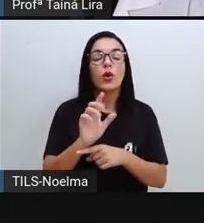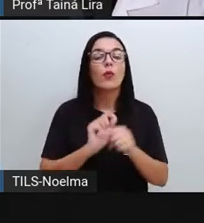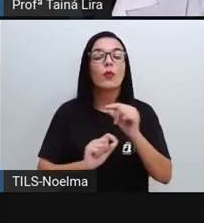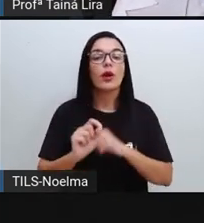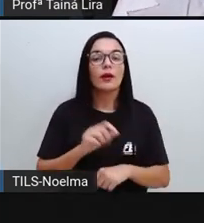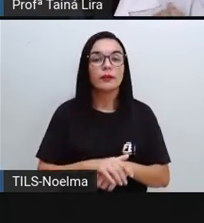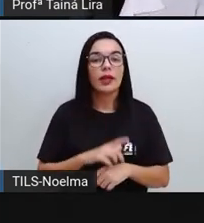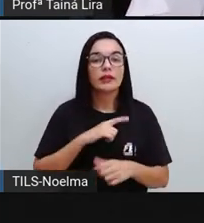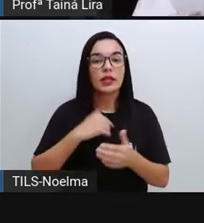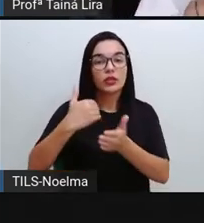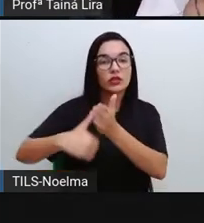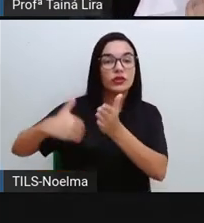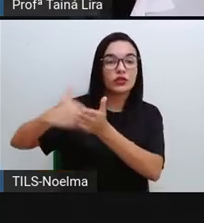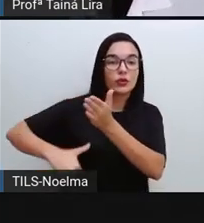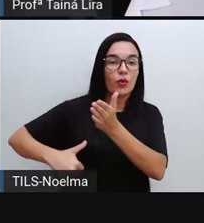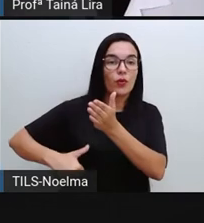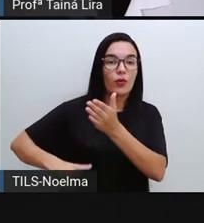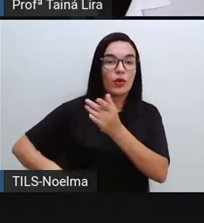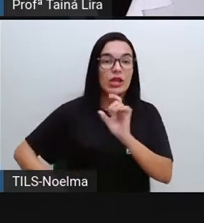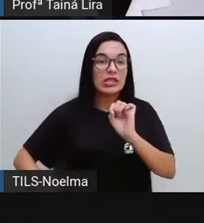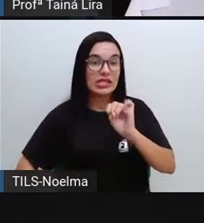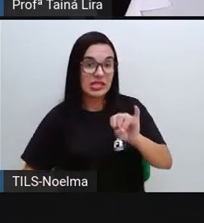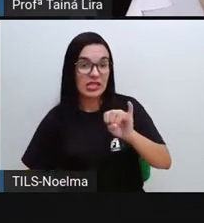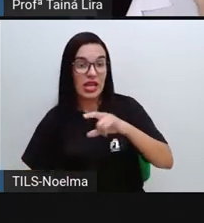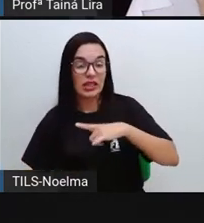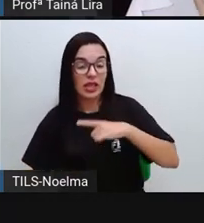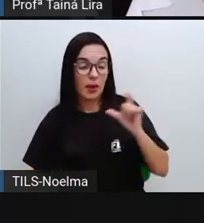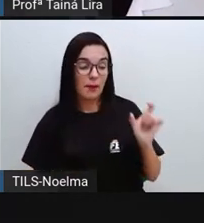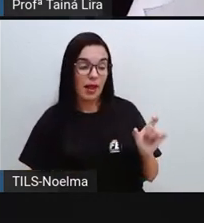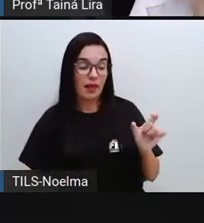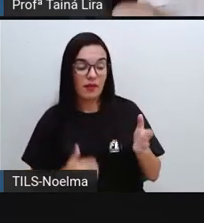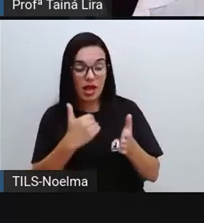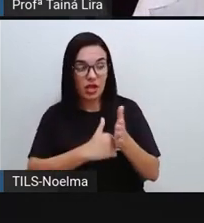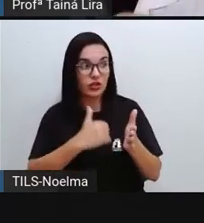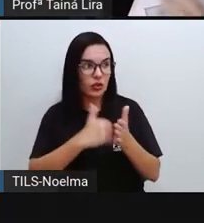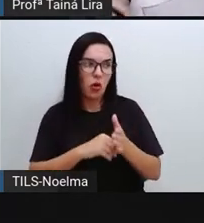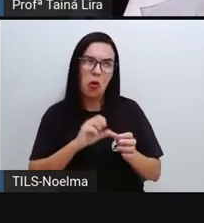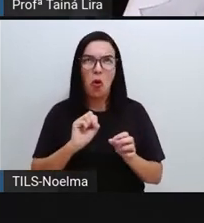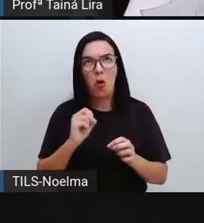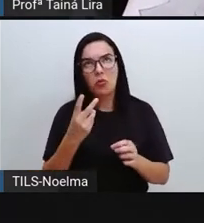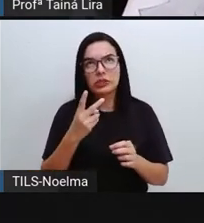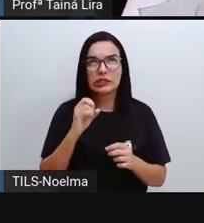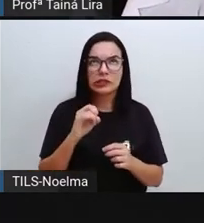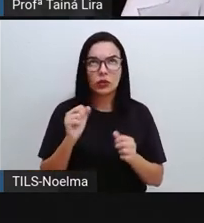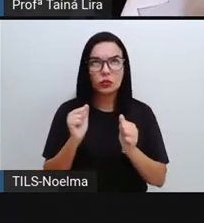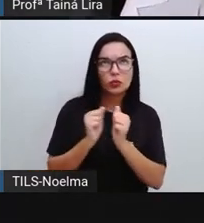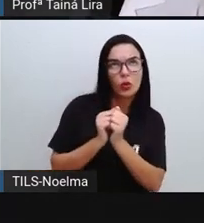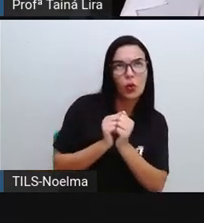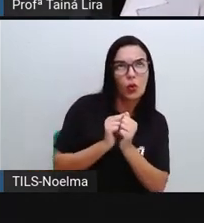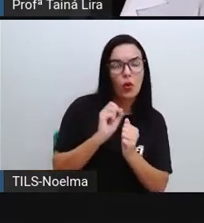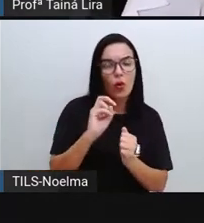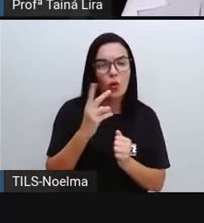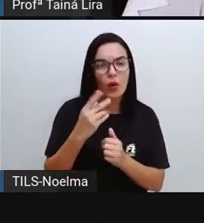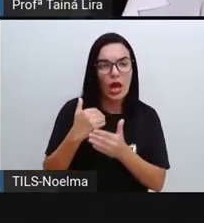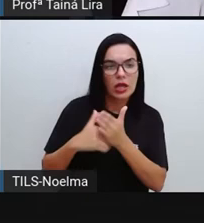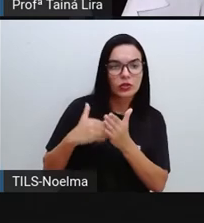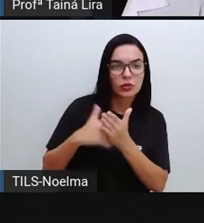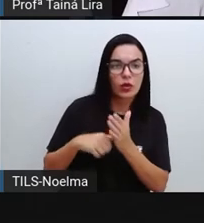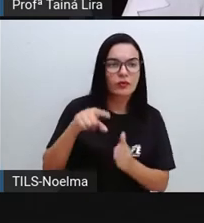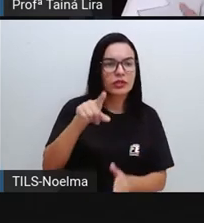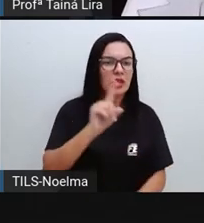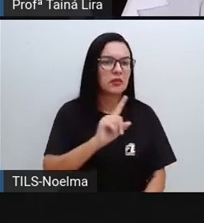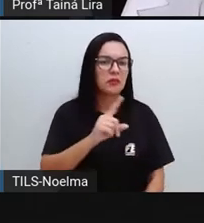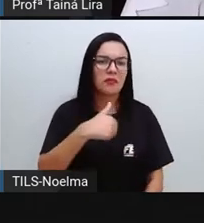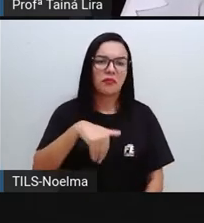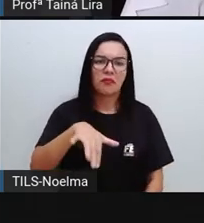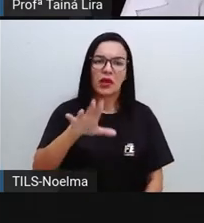ó, ela retirou, porque se você tiver também os números e não souber se ela juntou ou se ela retirou, você não vai conseguir, né,